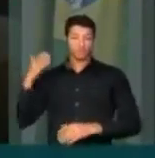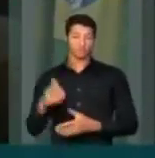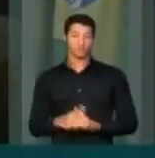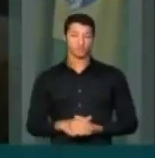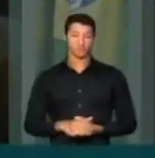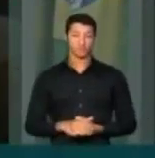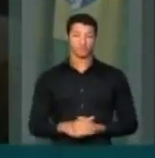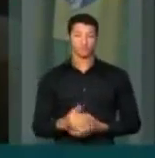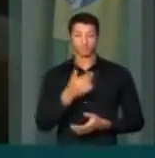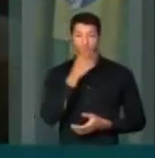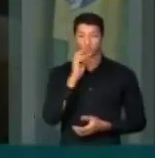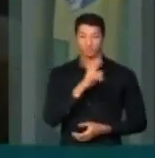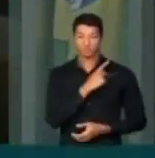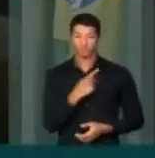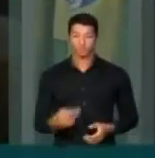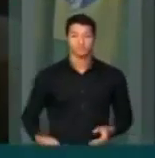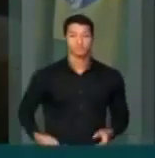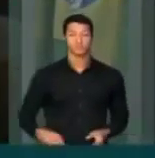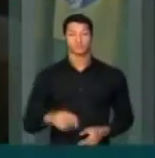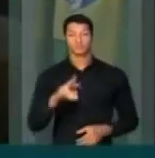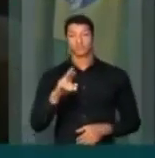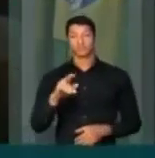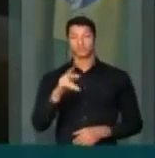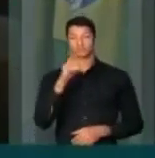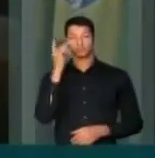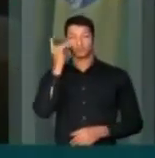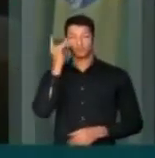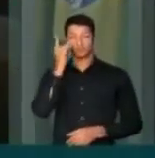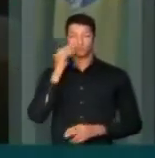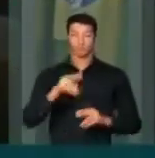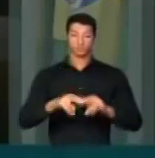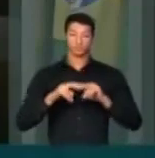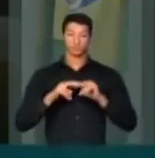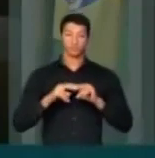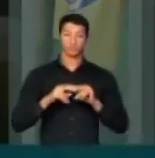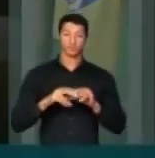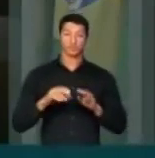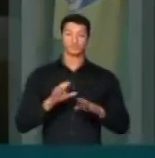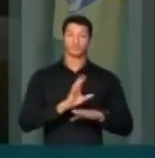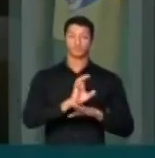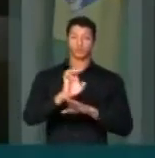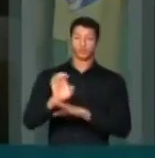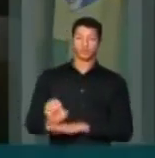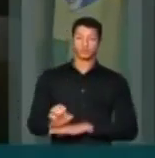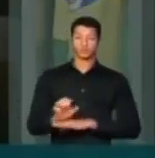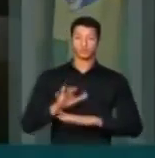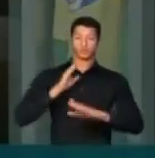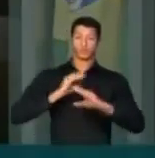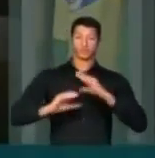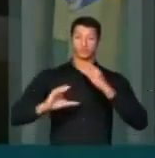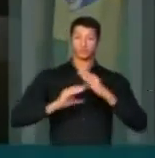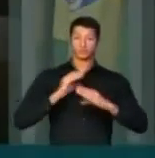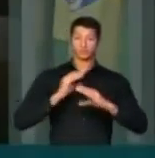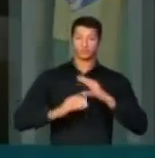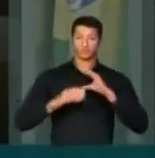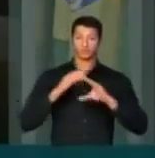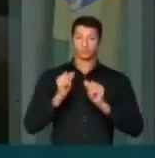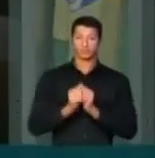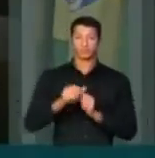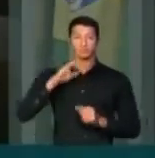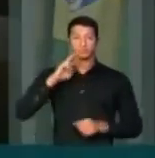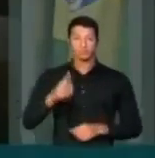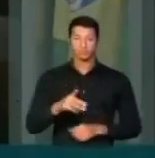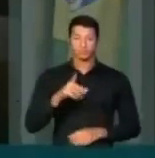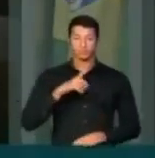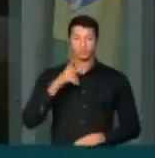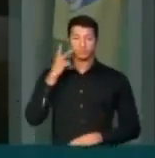A senhora presidente da república, pelo tamanho do Estado, pelo poder de comunicação, com os bilhões